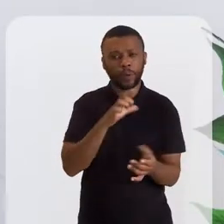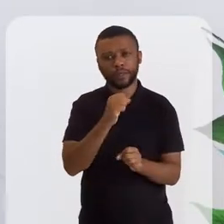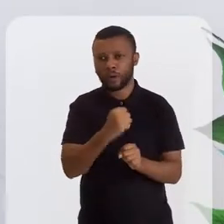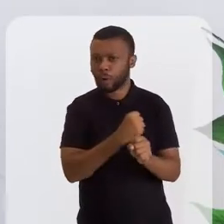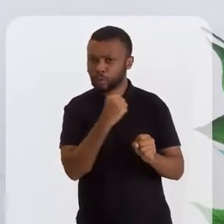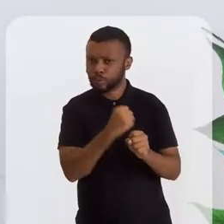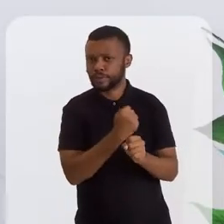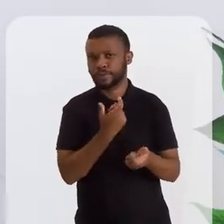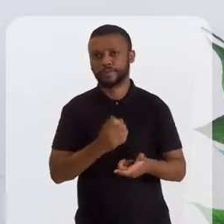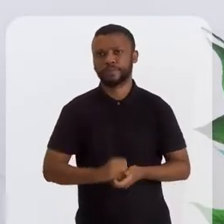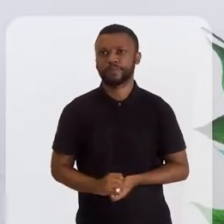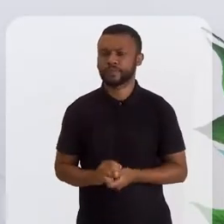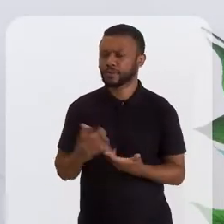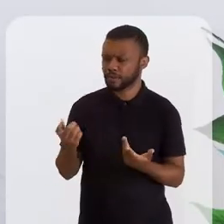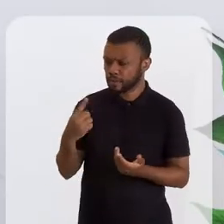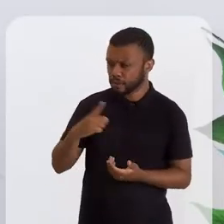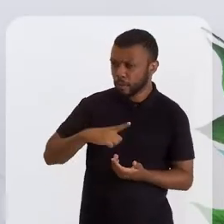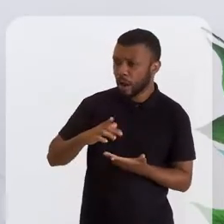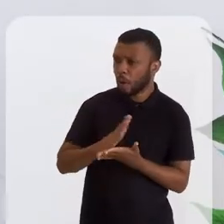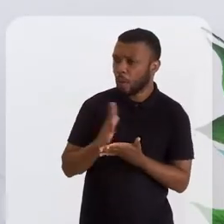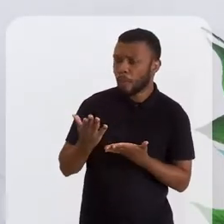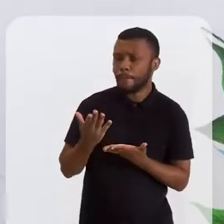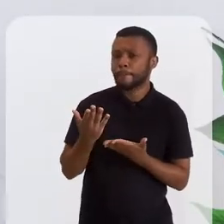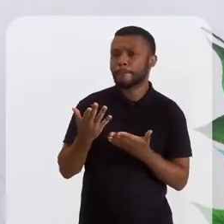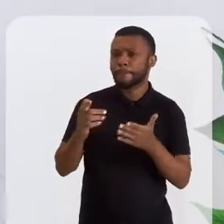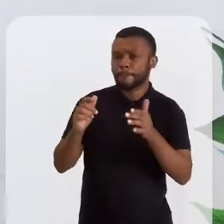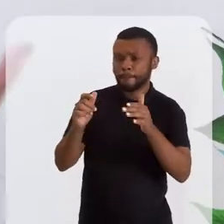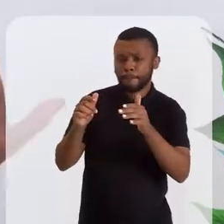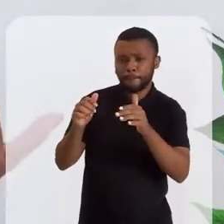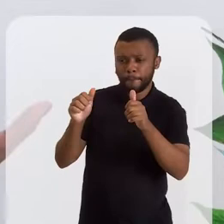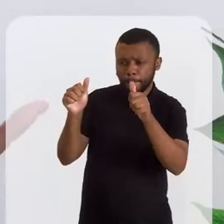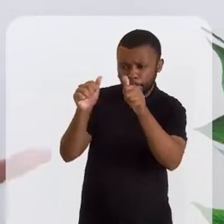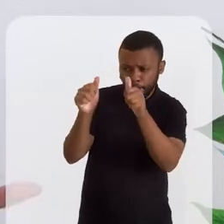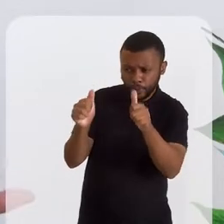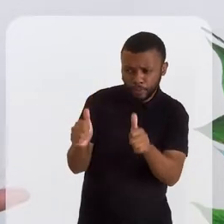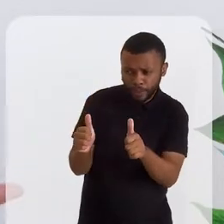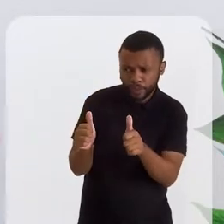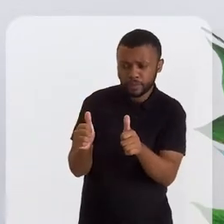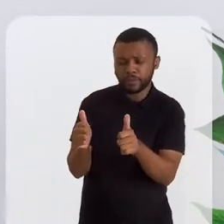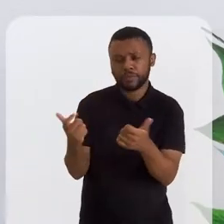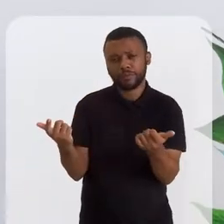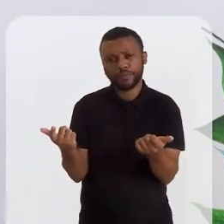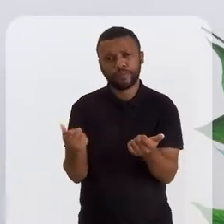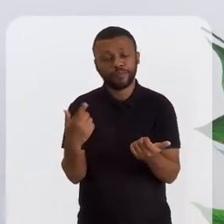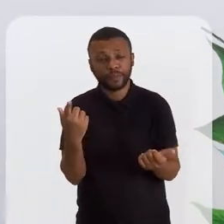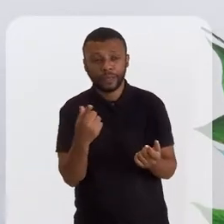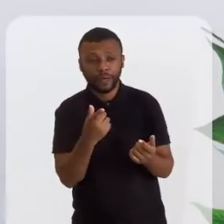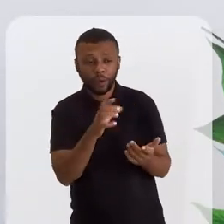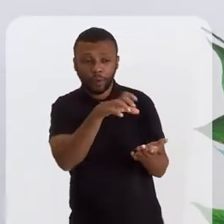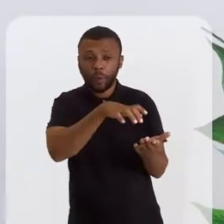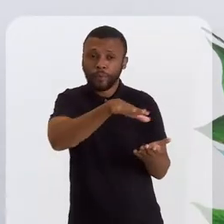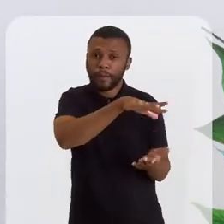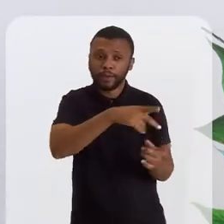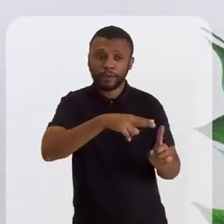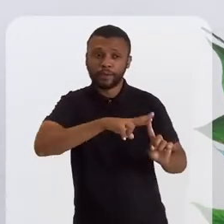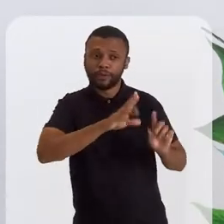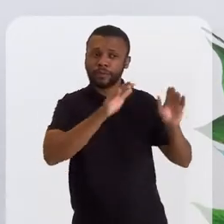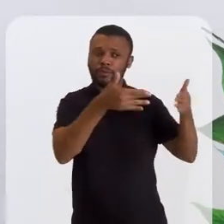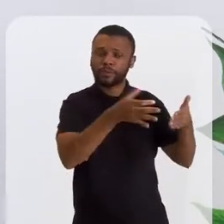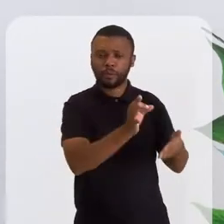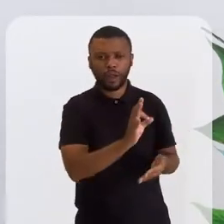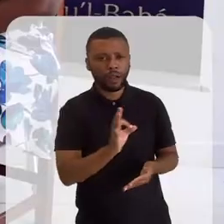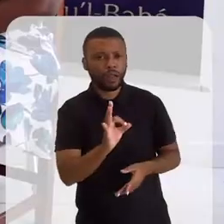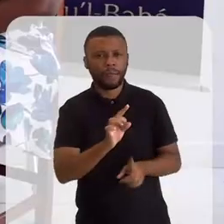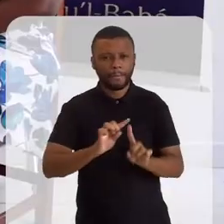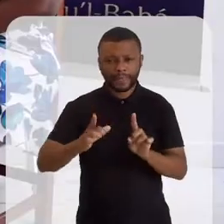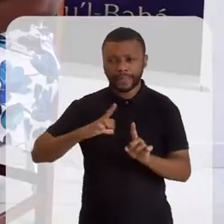que se refira a Febarrai? Sim, aqui na cidade do Rio, a gente tem dois monumentos. Um que traz o